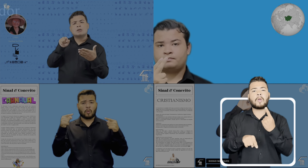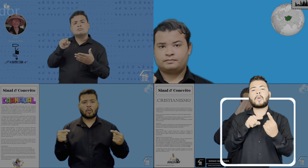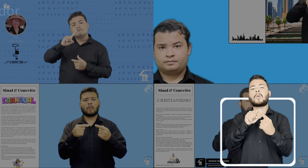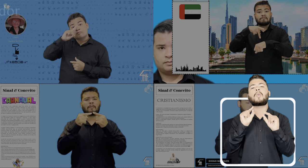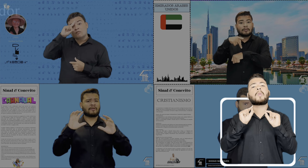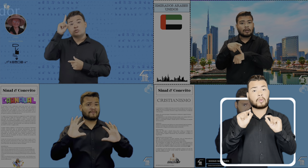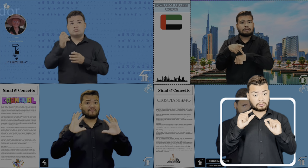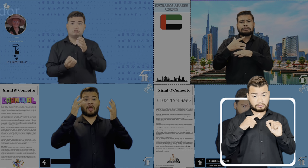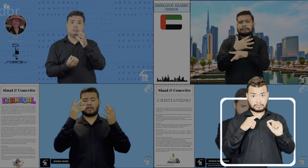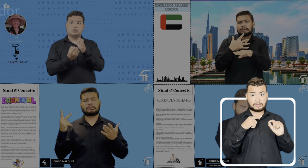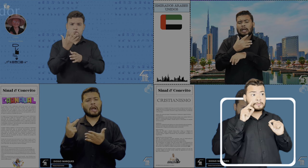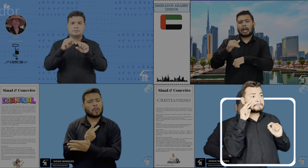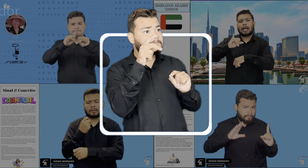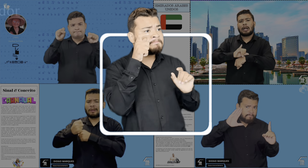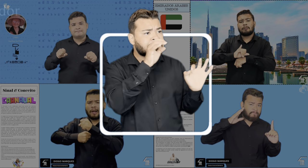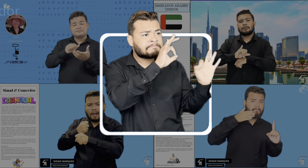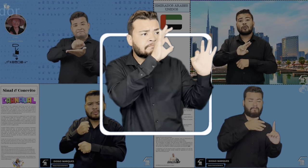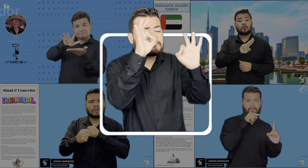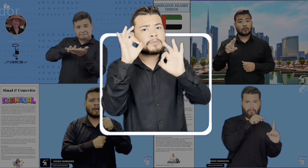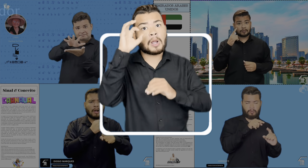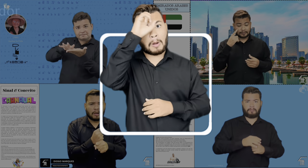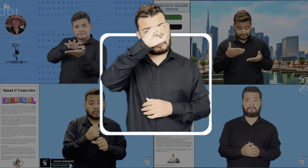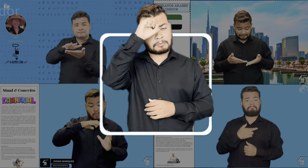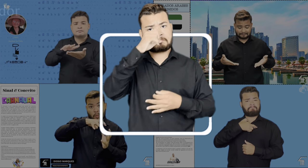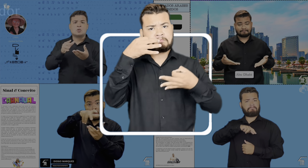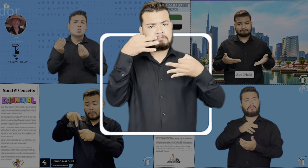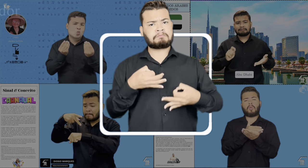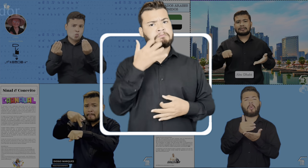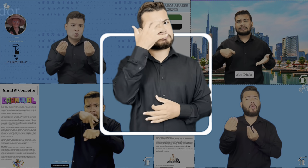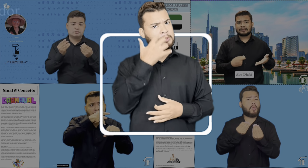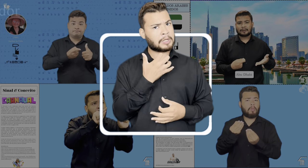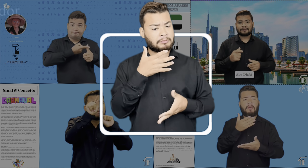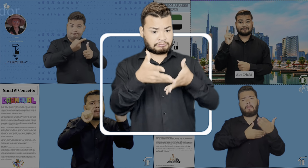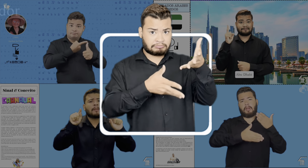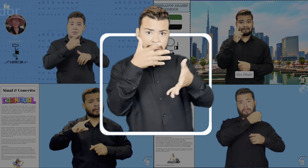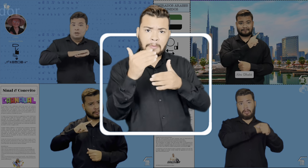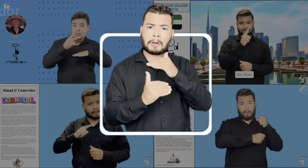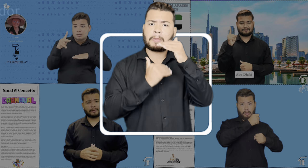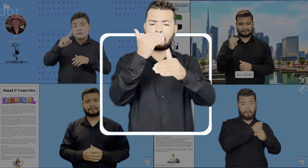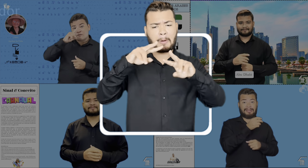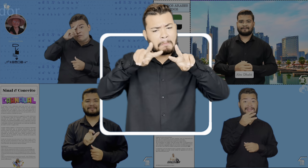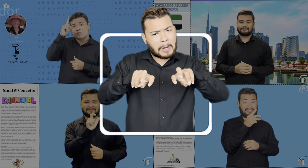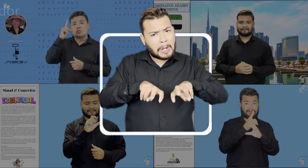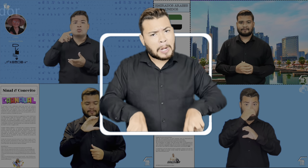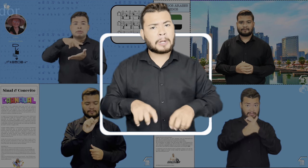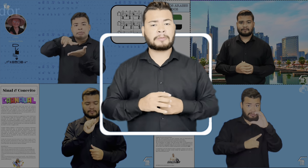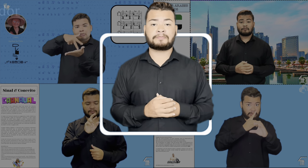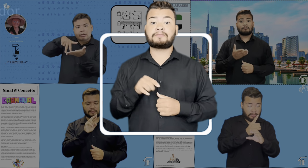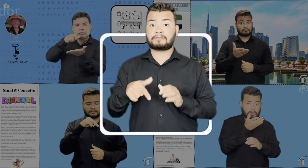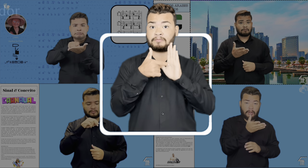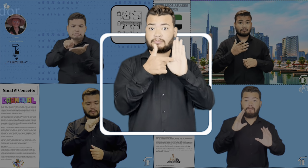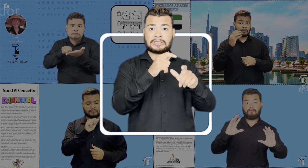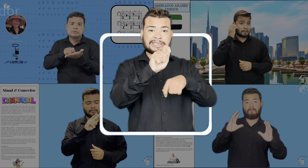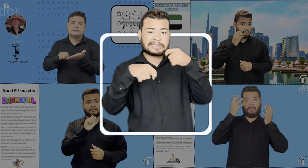proporcionar uma experiência séria de aprendizado e aprofundamento na língua de sinais. Aqui você aprenderá